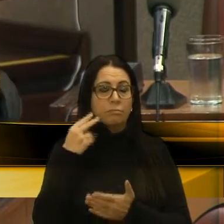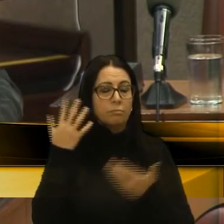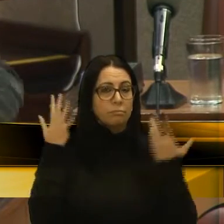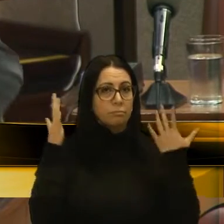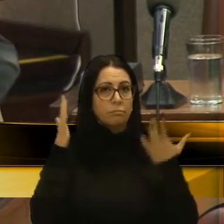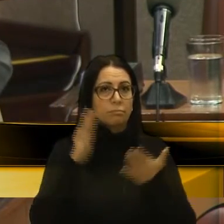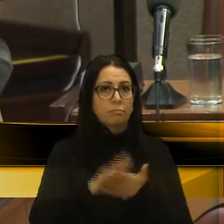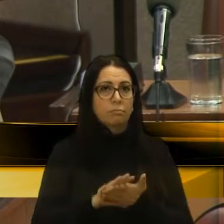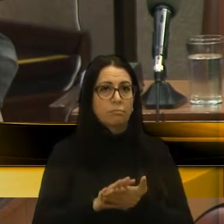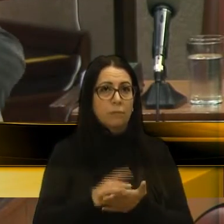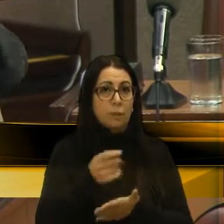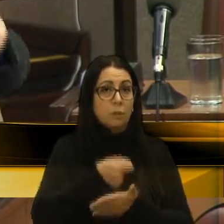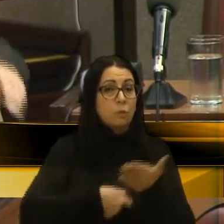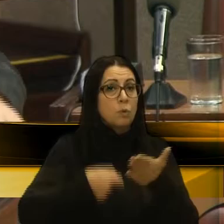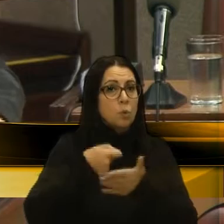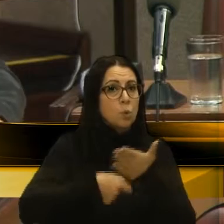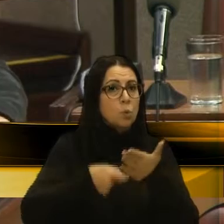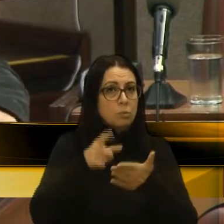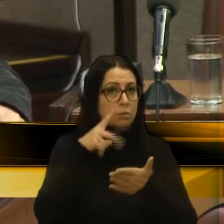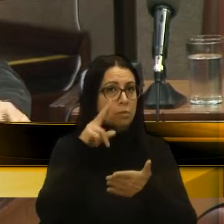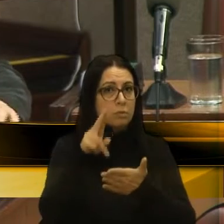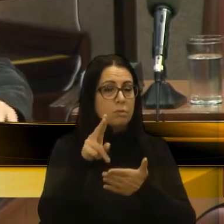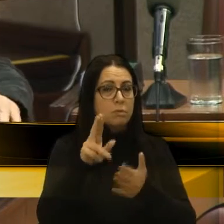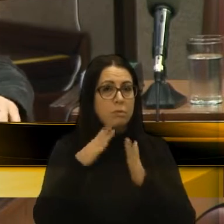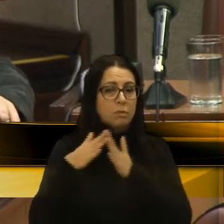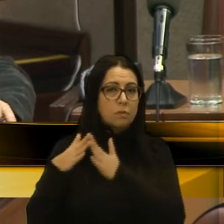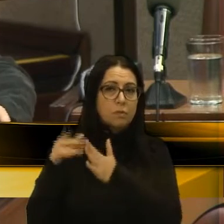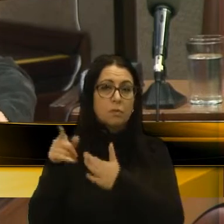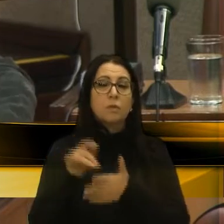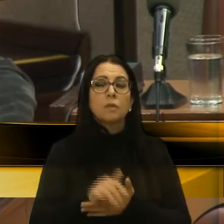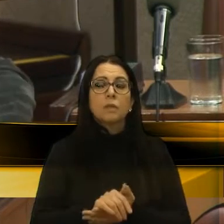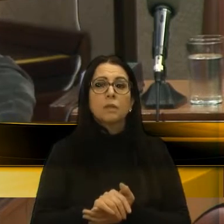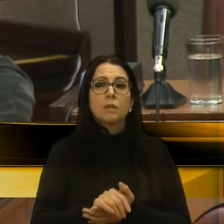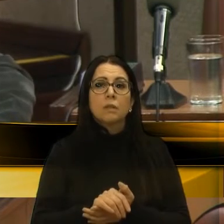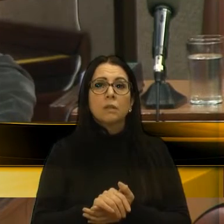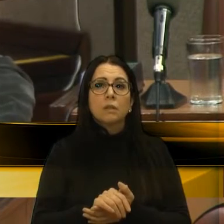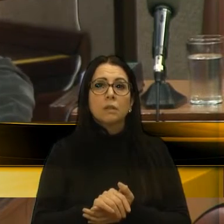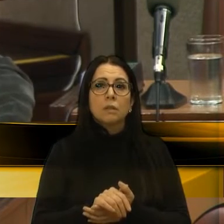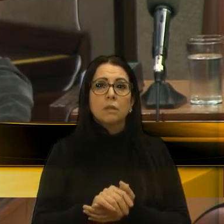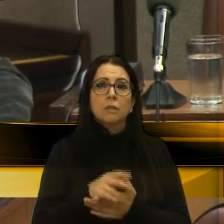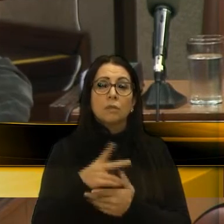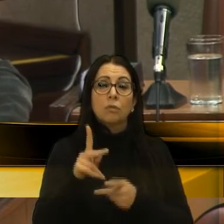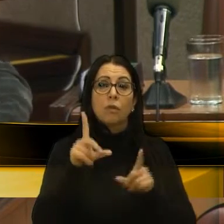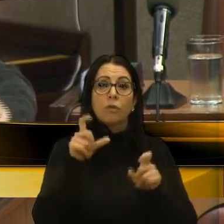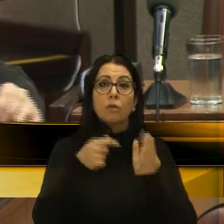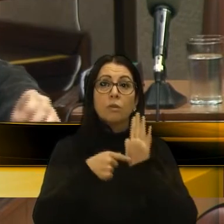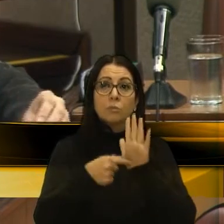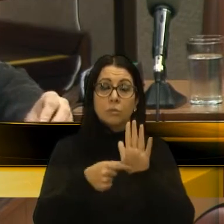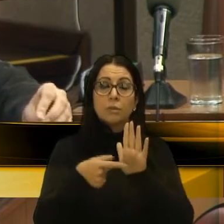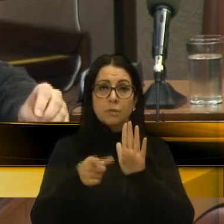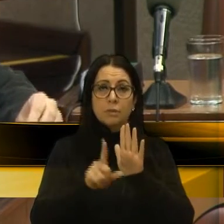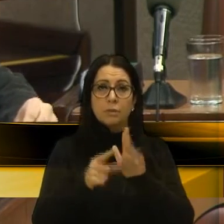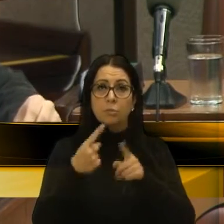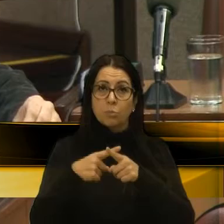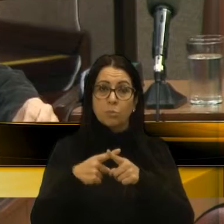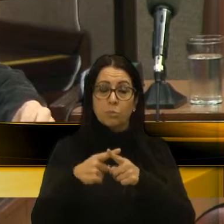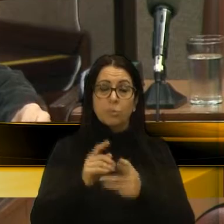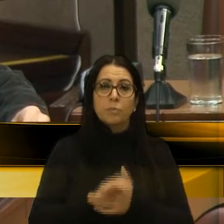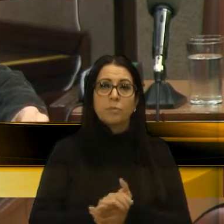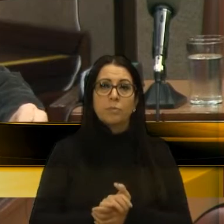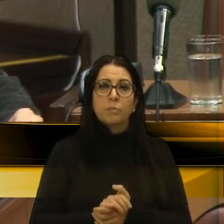parabenizar por essa luta que o morador, da sua foto mostrada anteriormente, até porque,